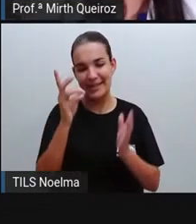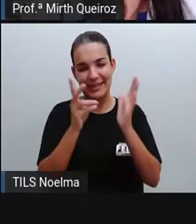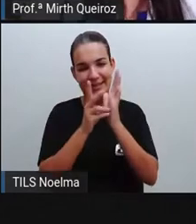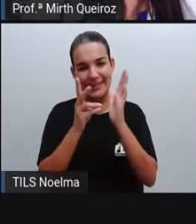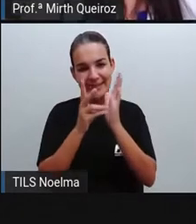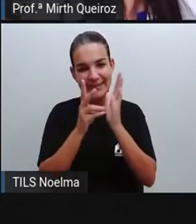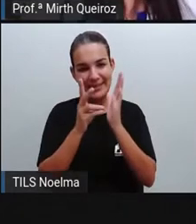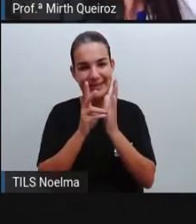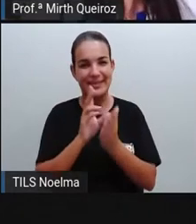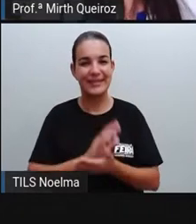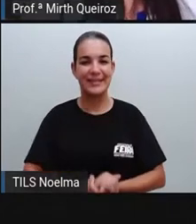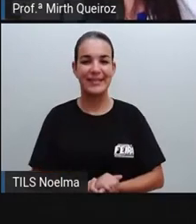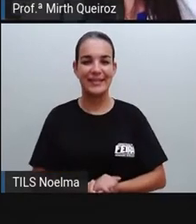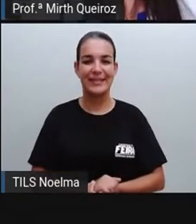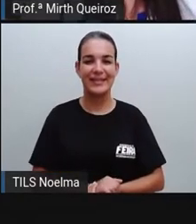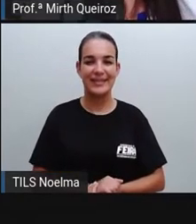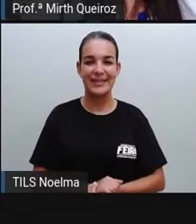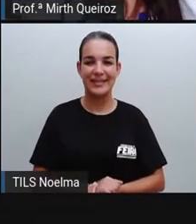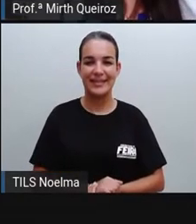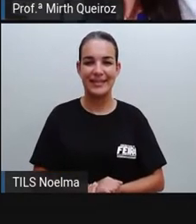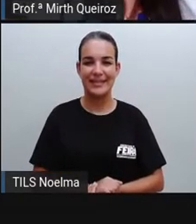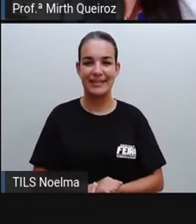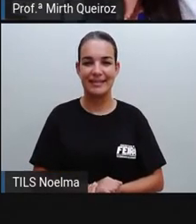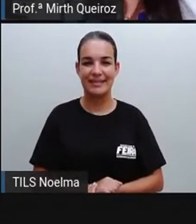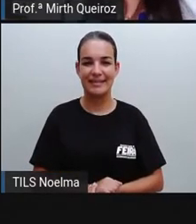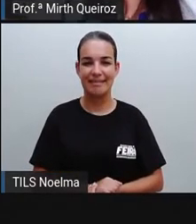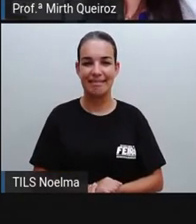sobre o Curupira.